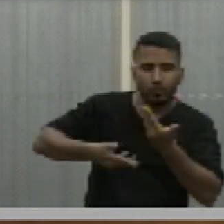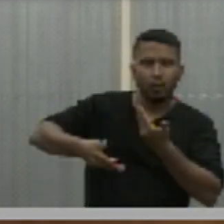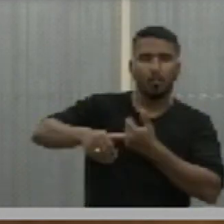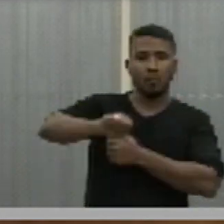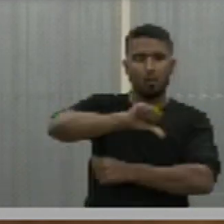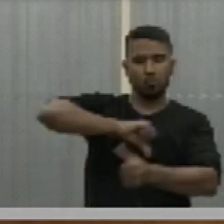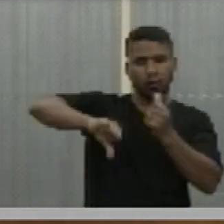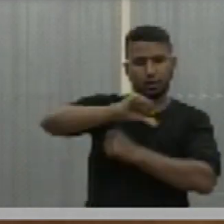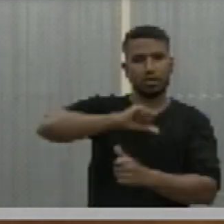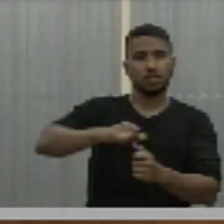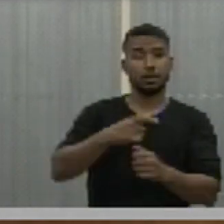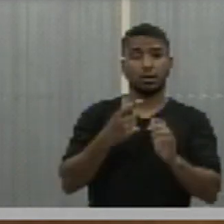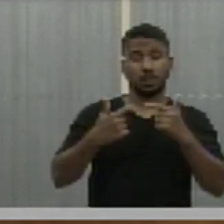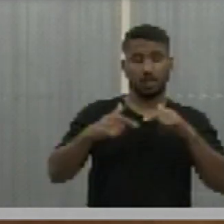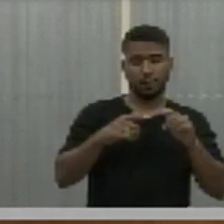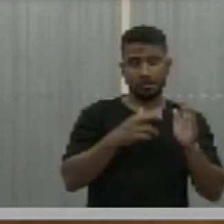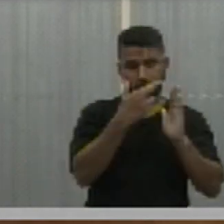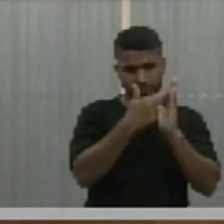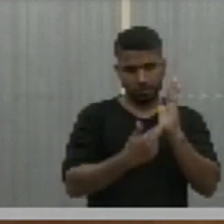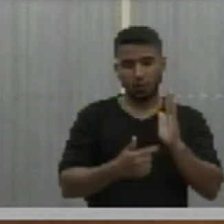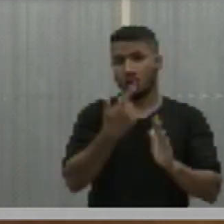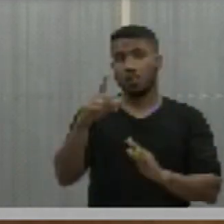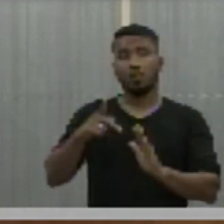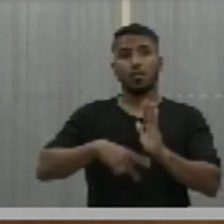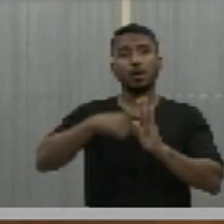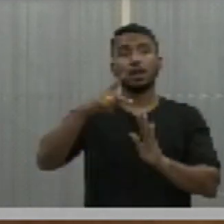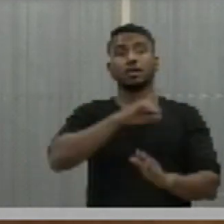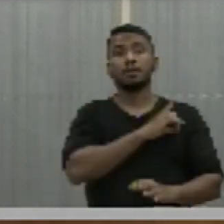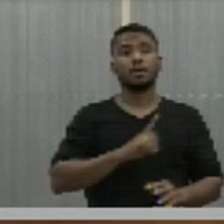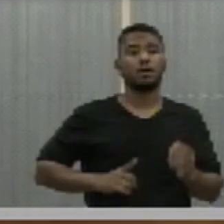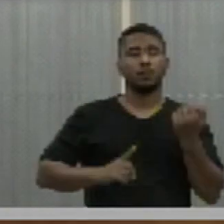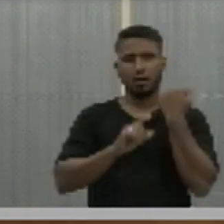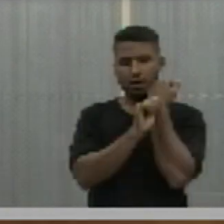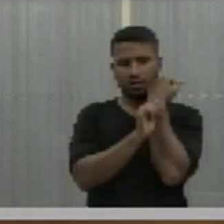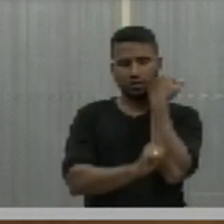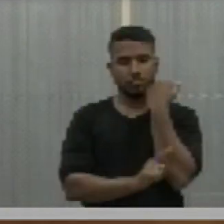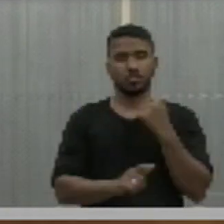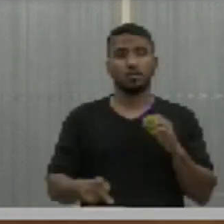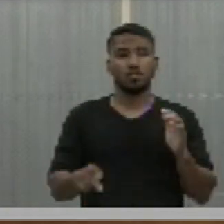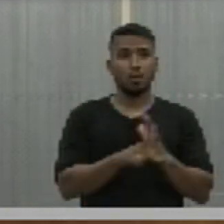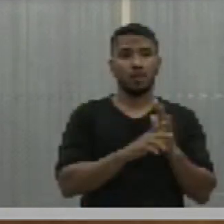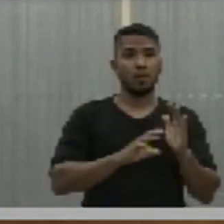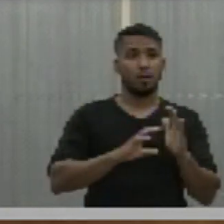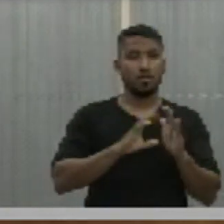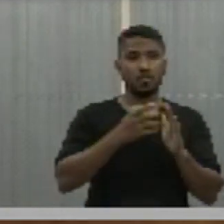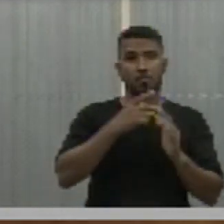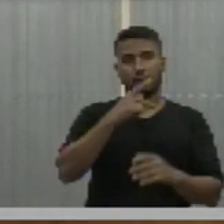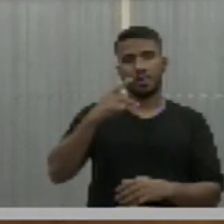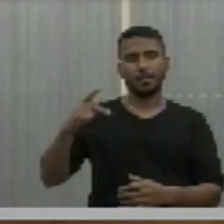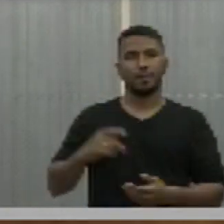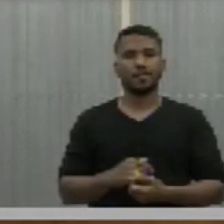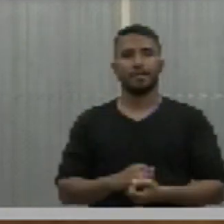Providências. Projeto de autoria do deputado Aldo Gil, do Partido Progressista.